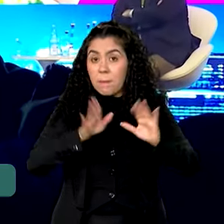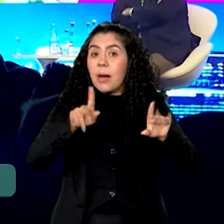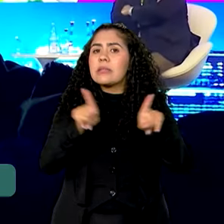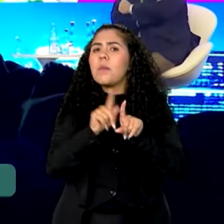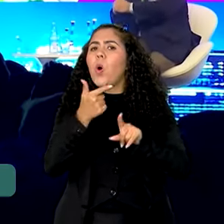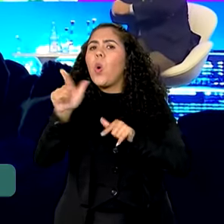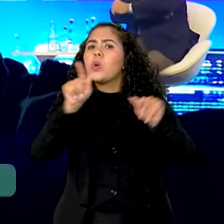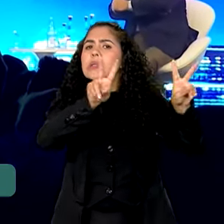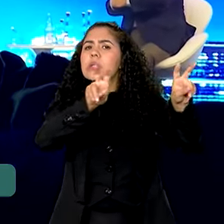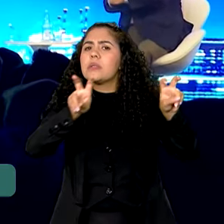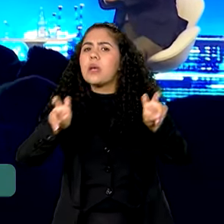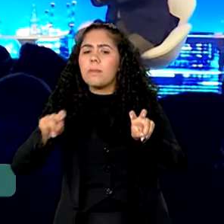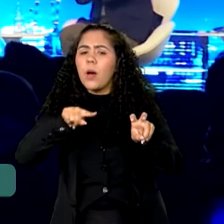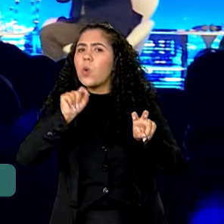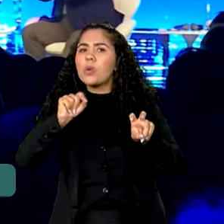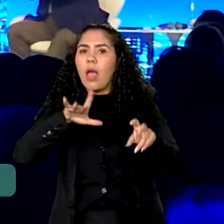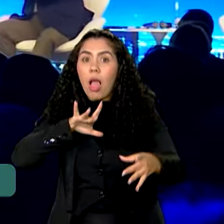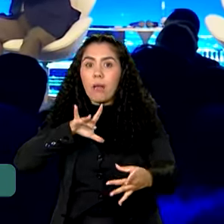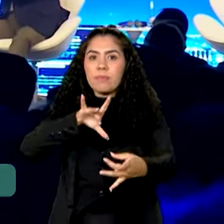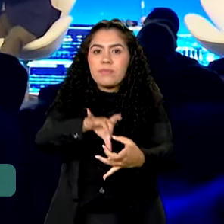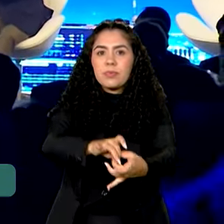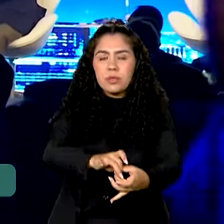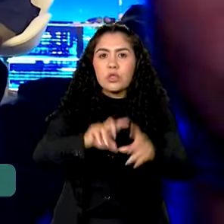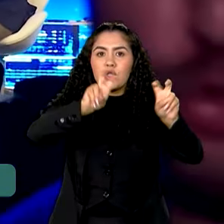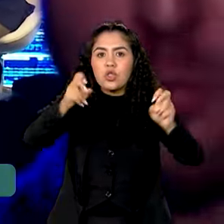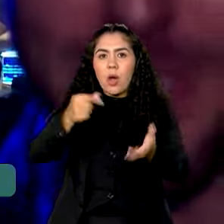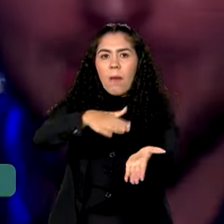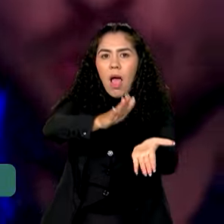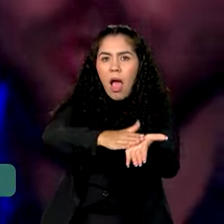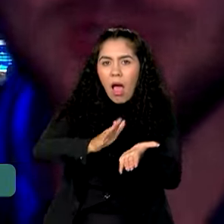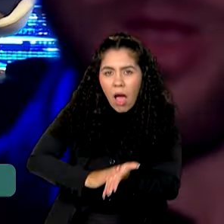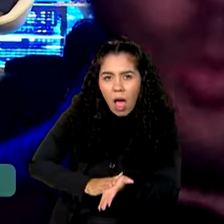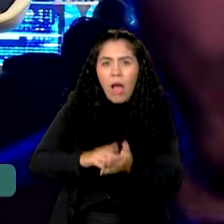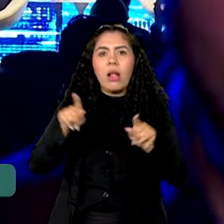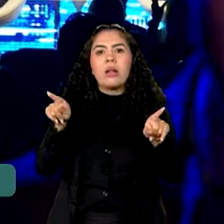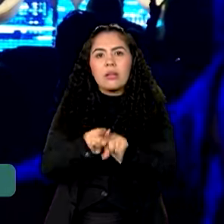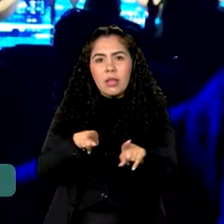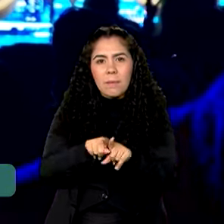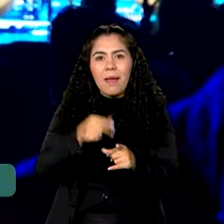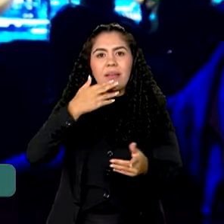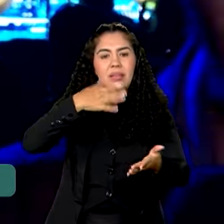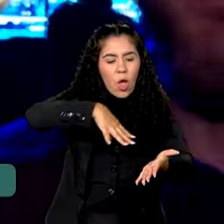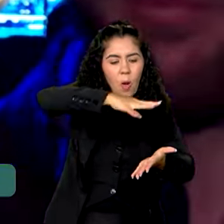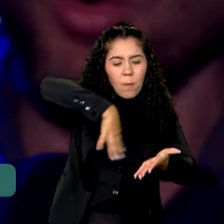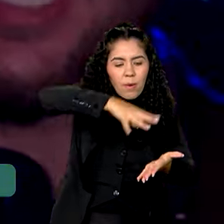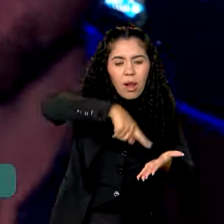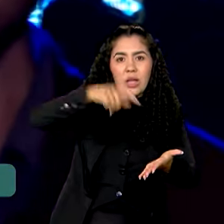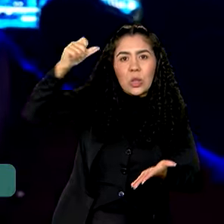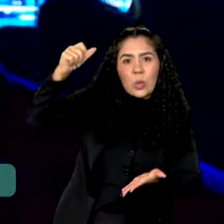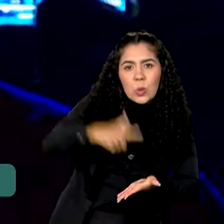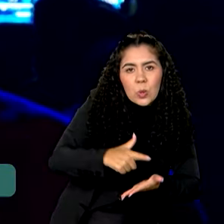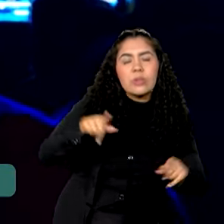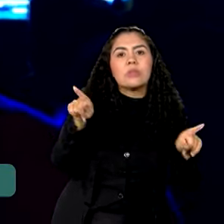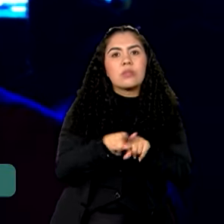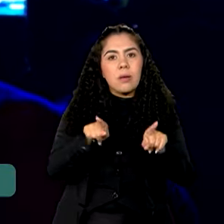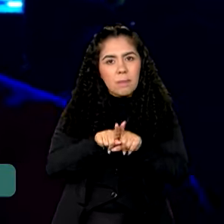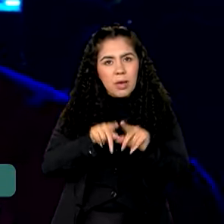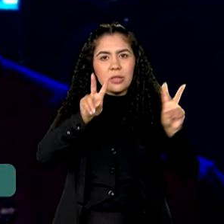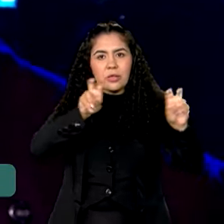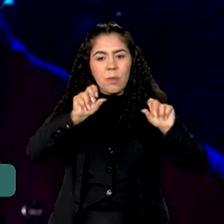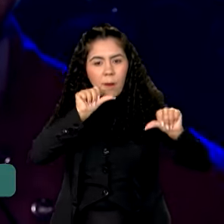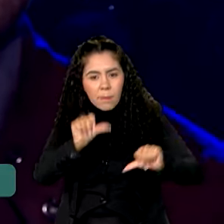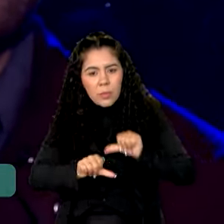temas estão relacionados com o peso dos encargos e dos subsídios na conta de luz e com a portabilidade também